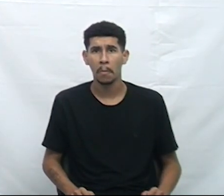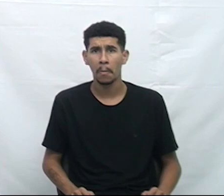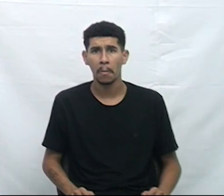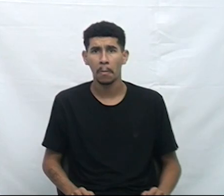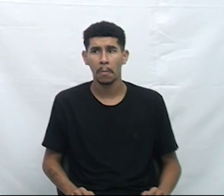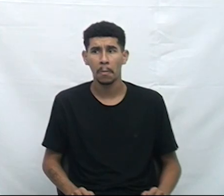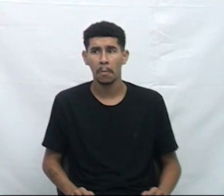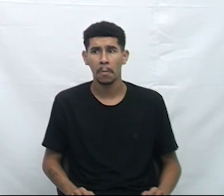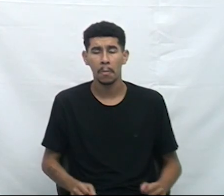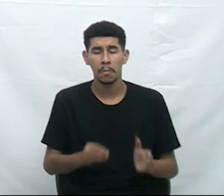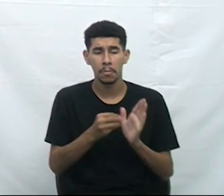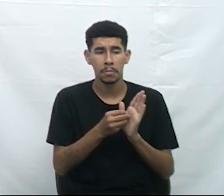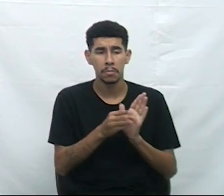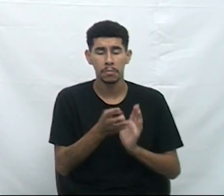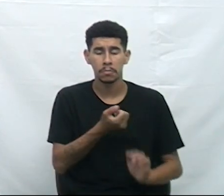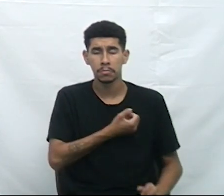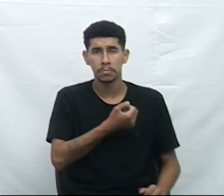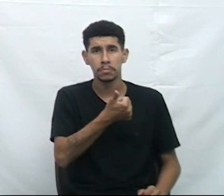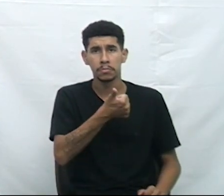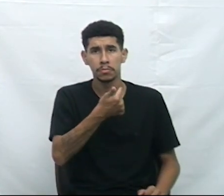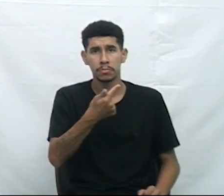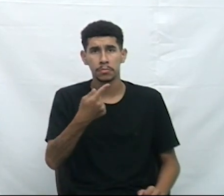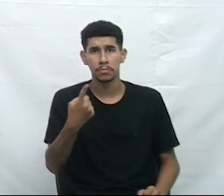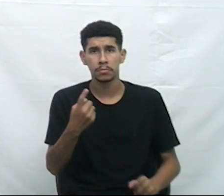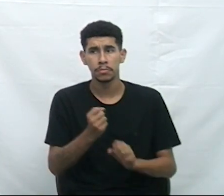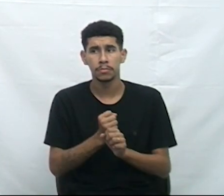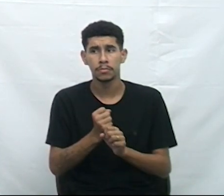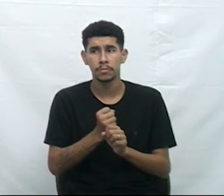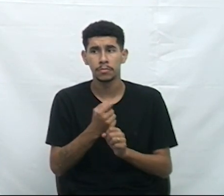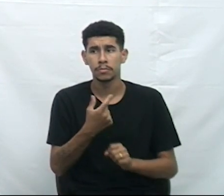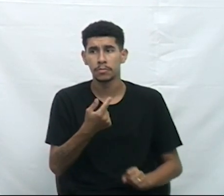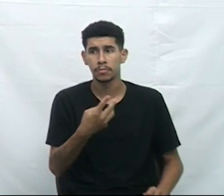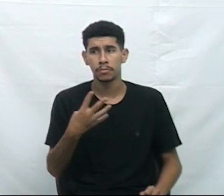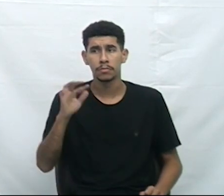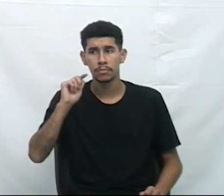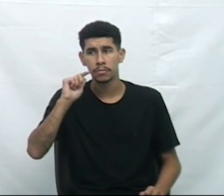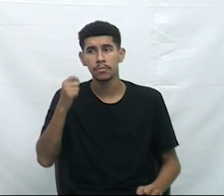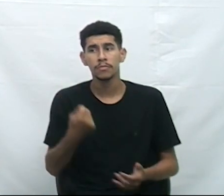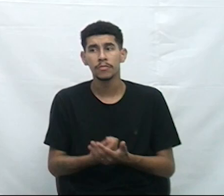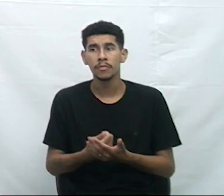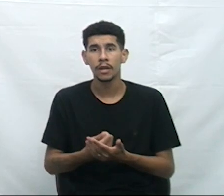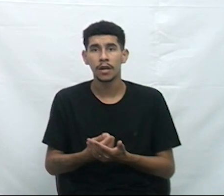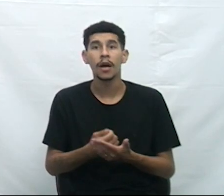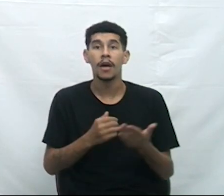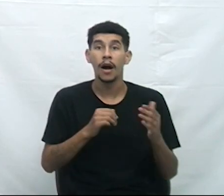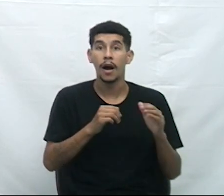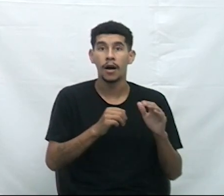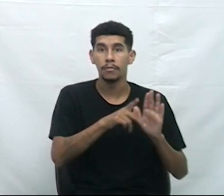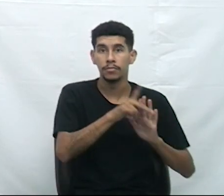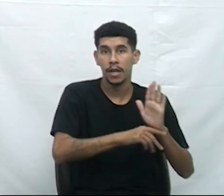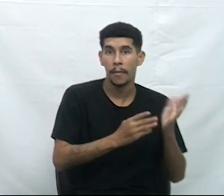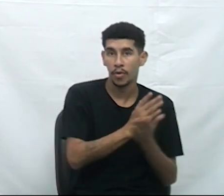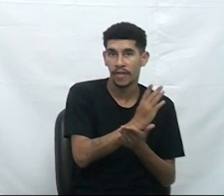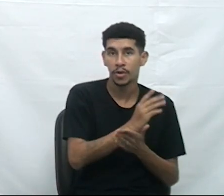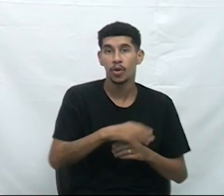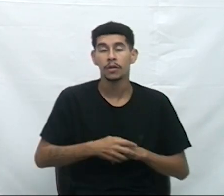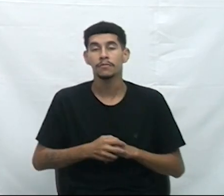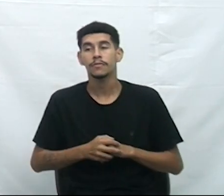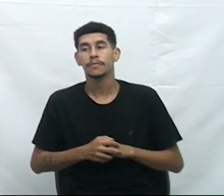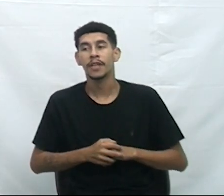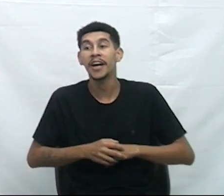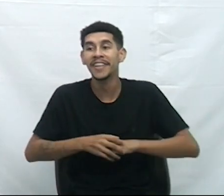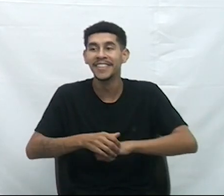Indicação número 171, de 2024, autor vereador Márcio Darós da Luz. Limpeza e